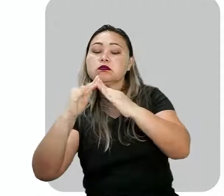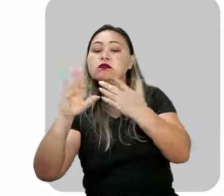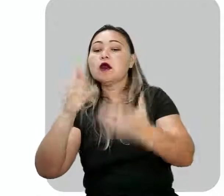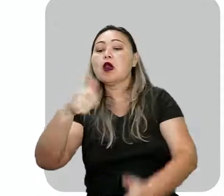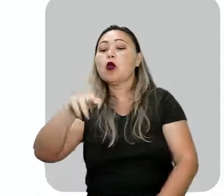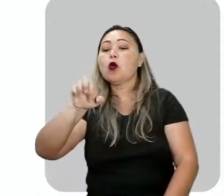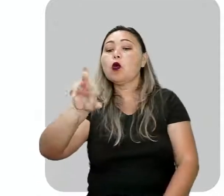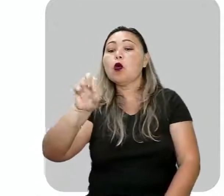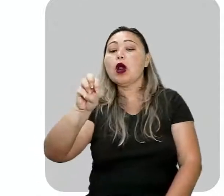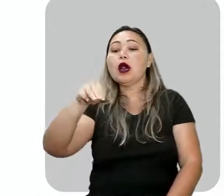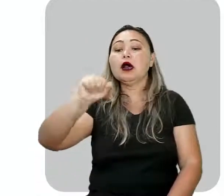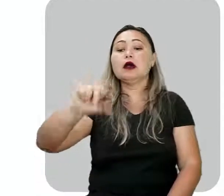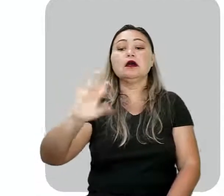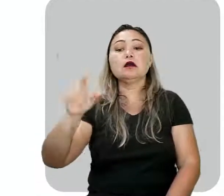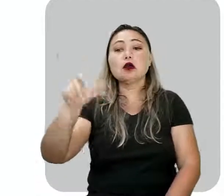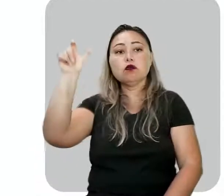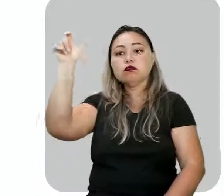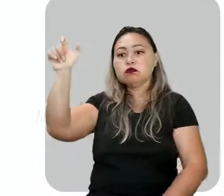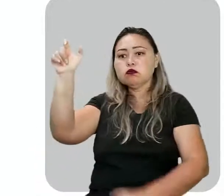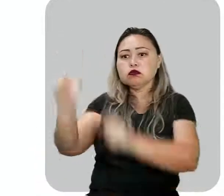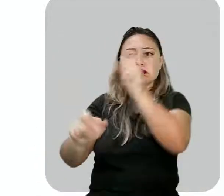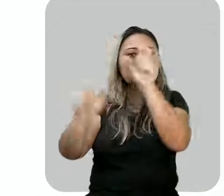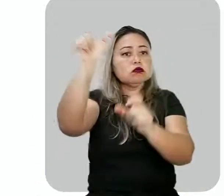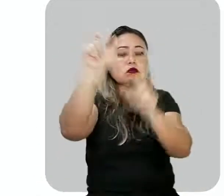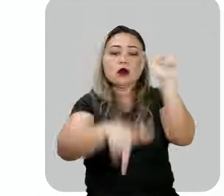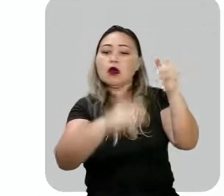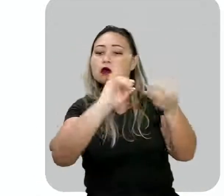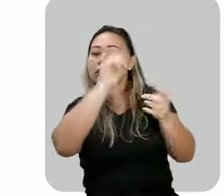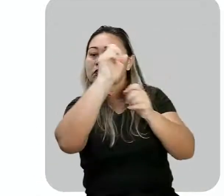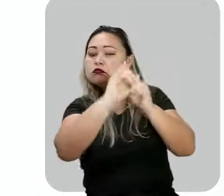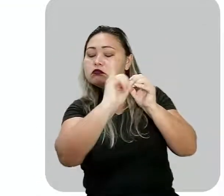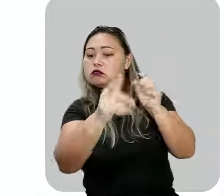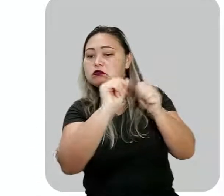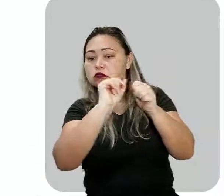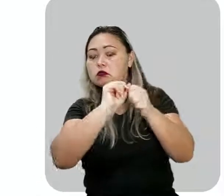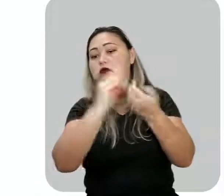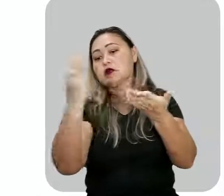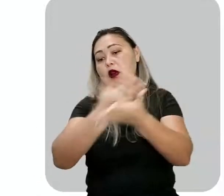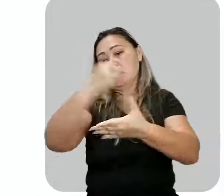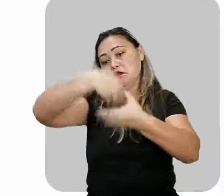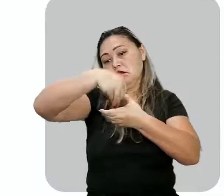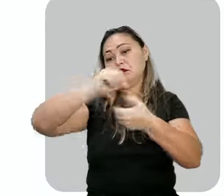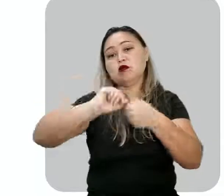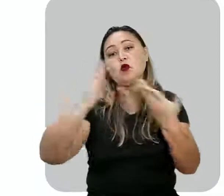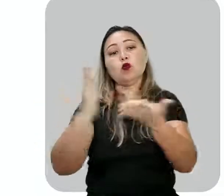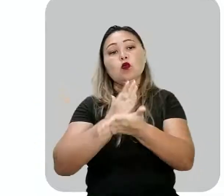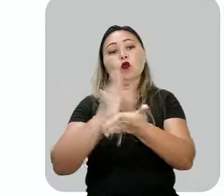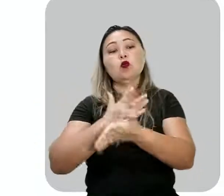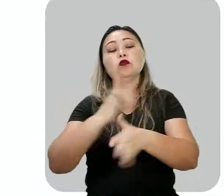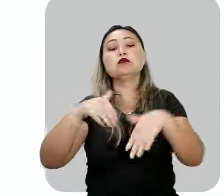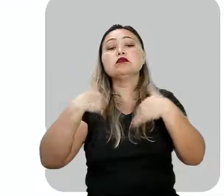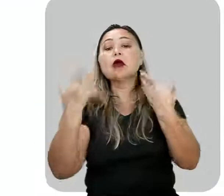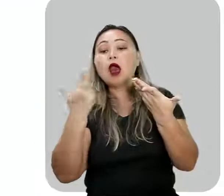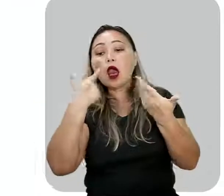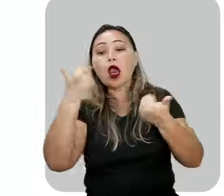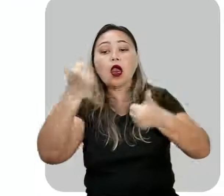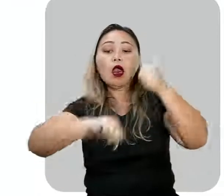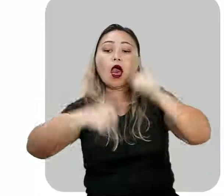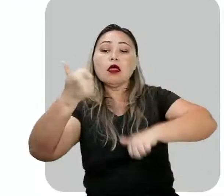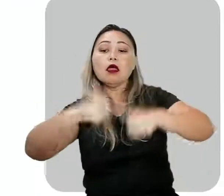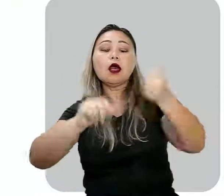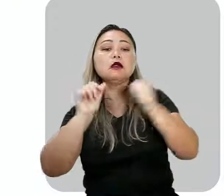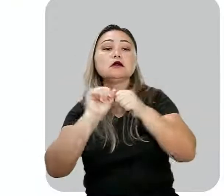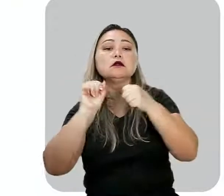Então, em alguns personagens da obra Triste Fim de Policarpo e Quaresma. E agora nós vamos à